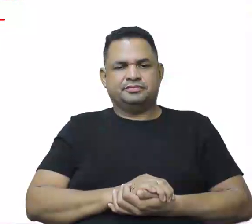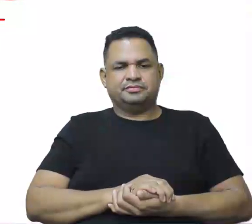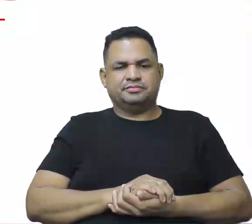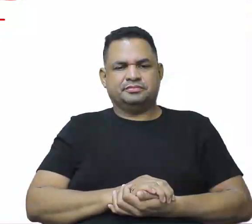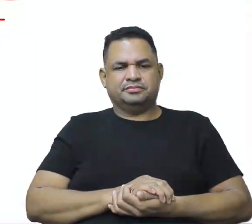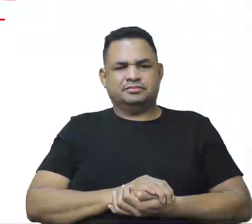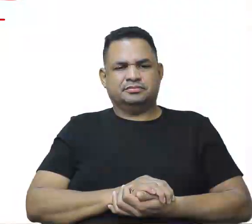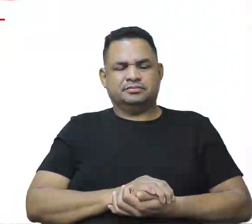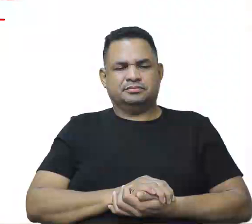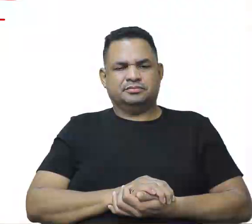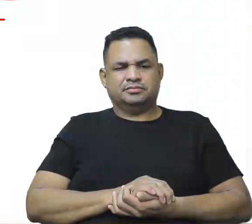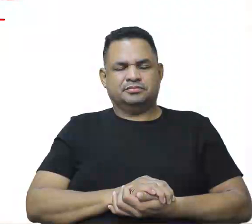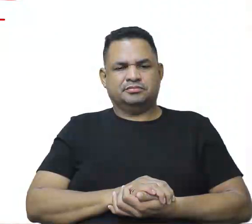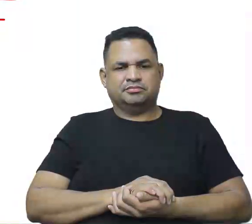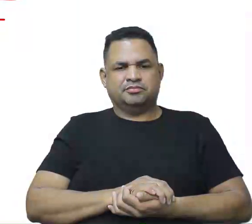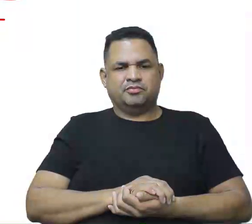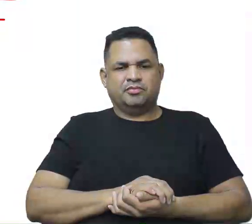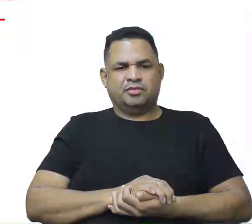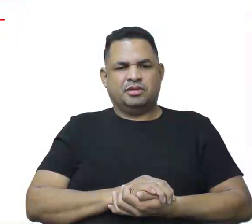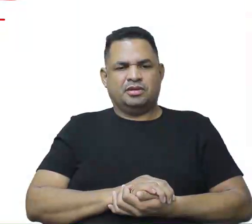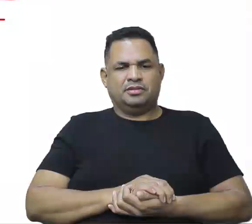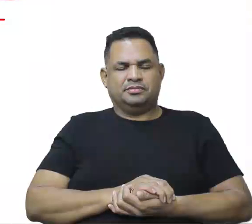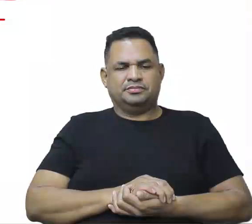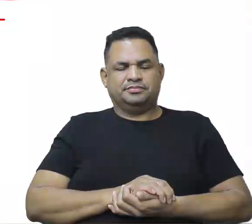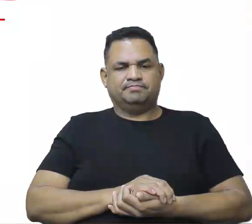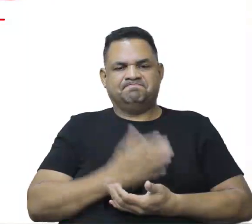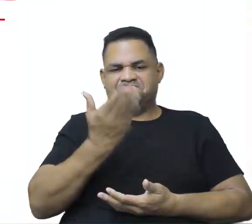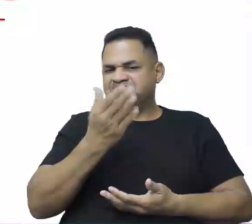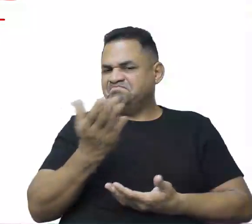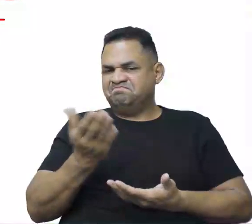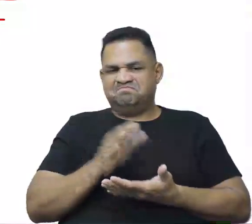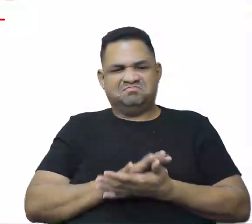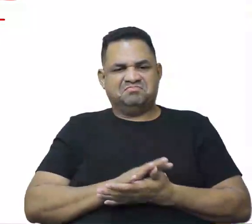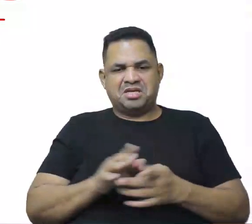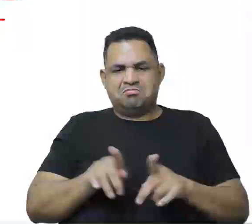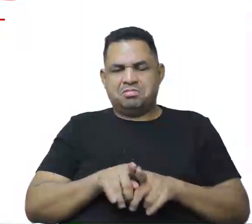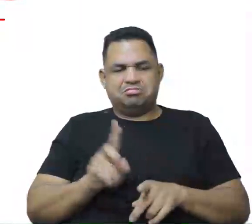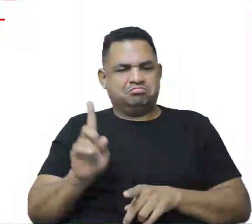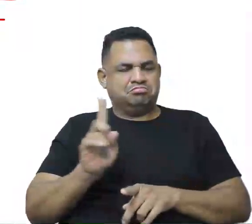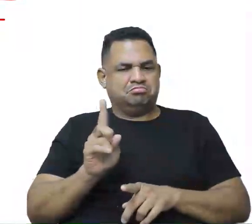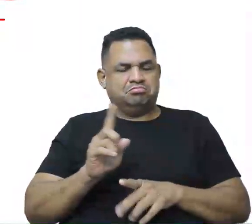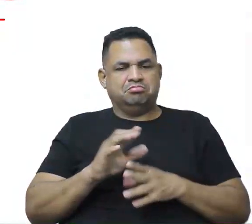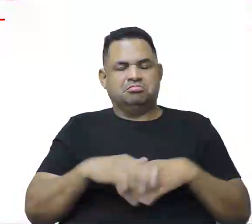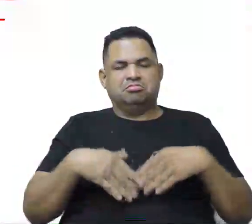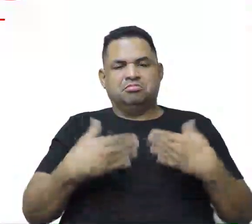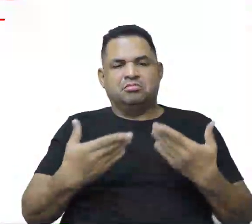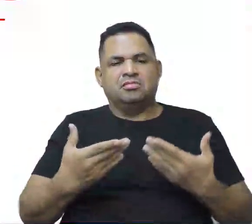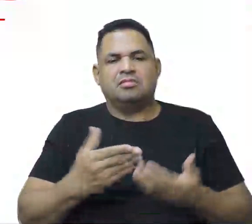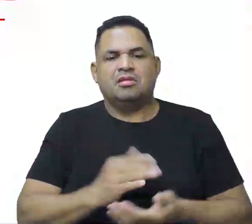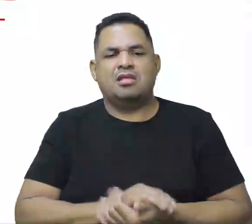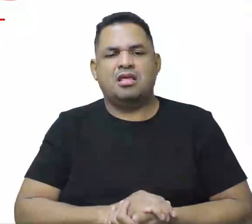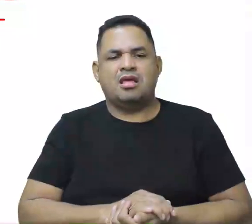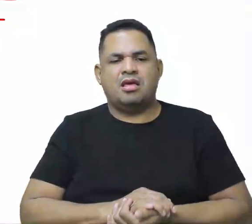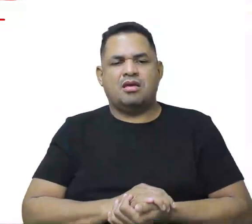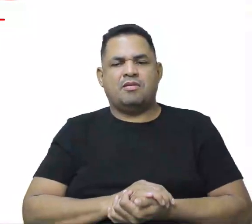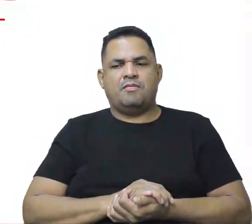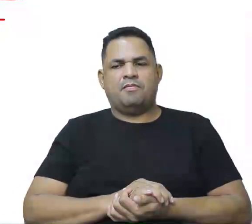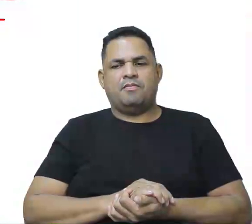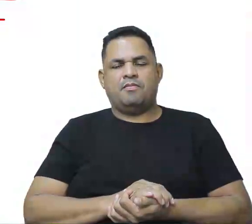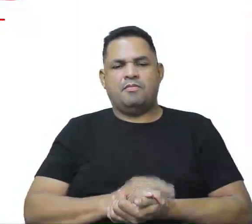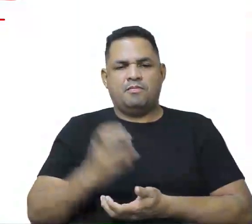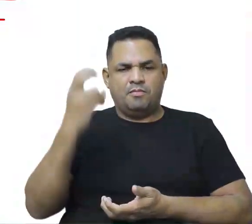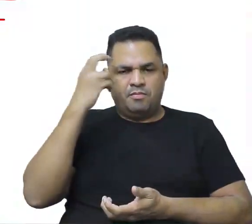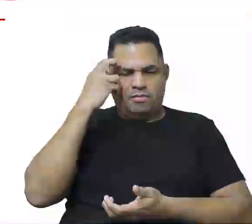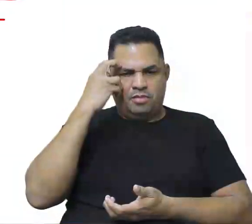não. A cultura popular também não, porque a cultura popular ela é aquela cultura da tradição,